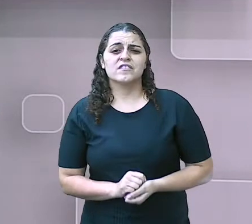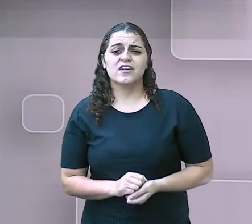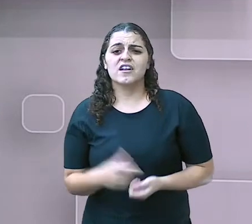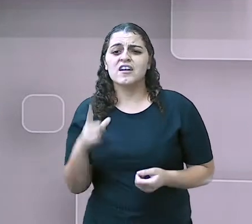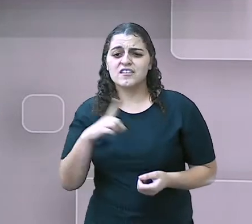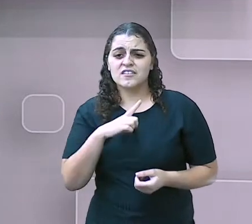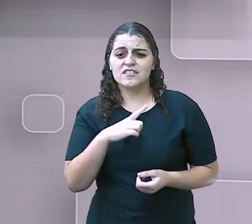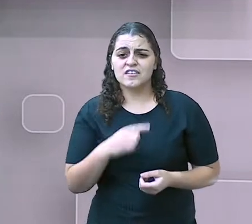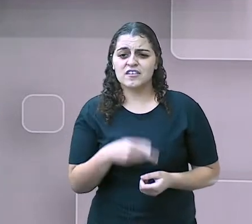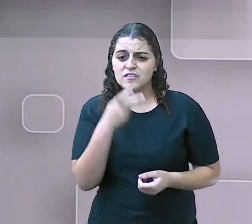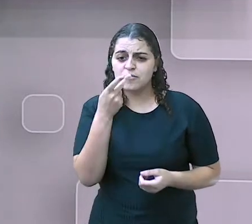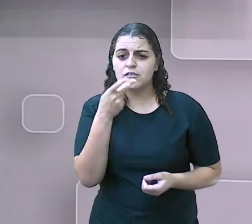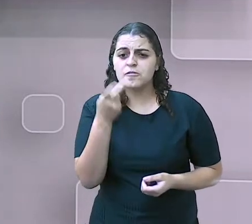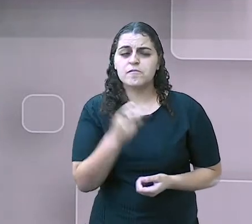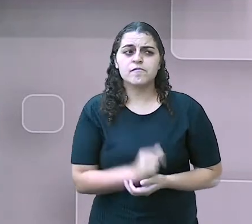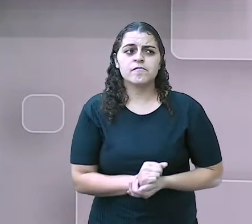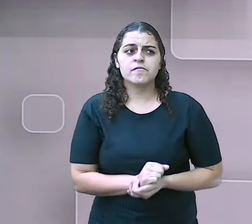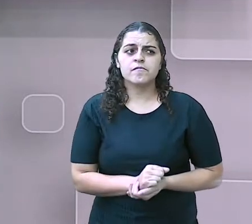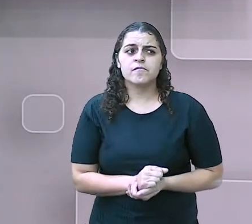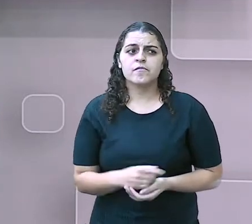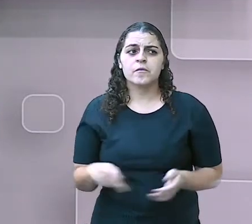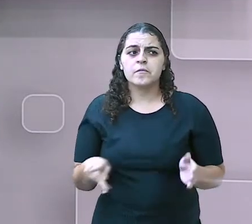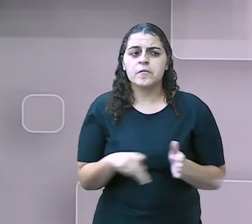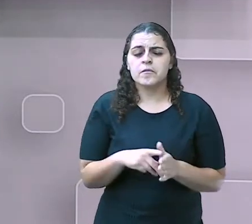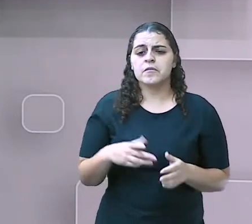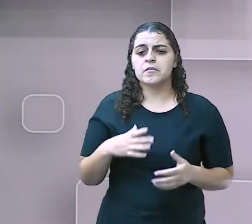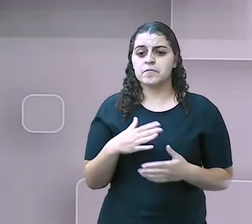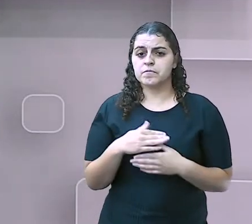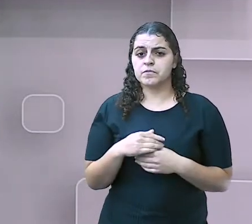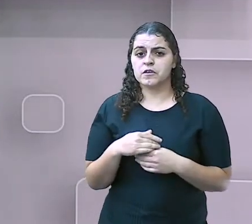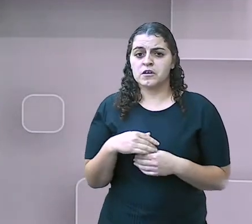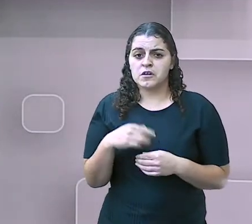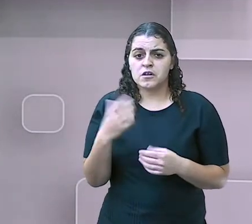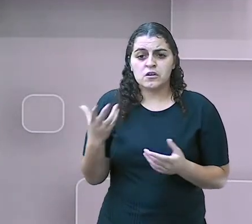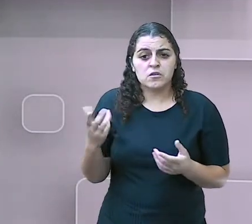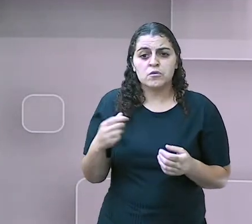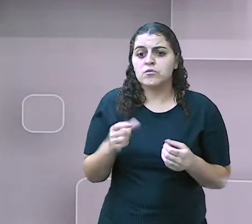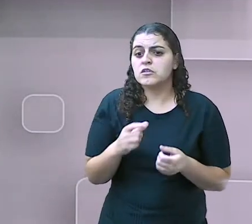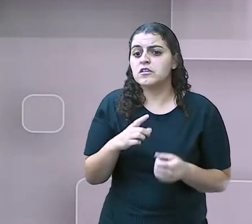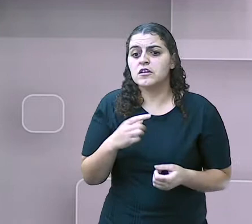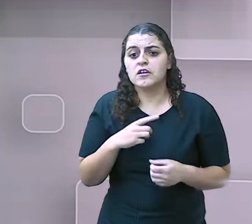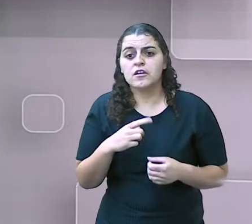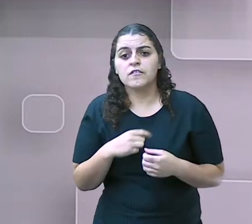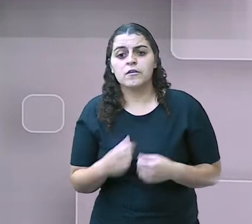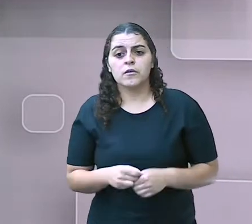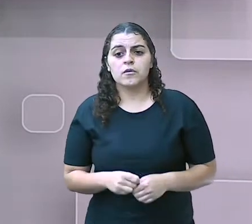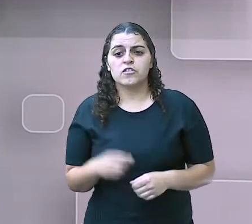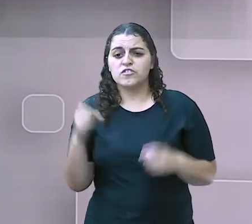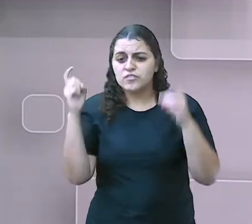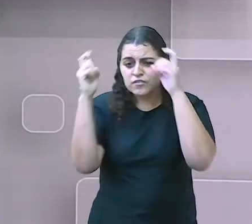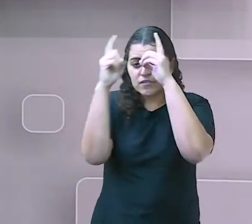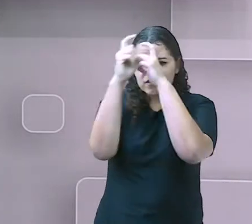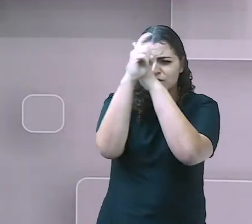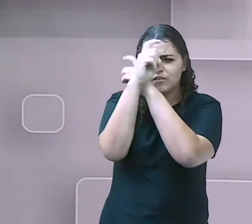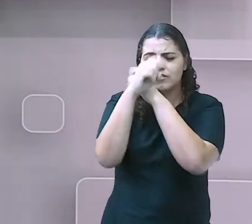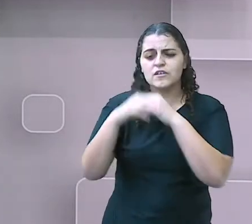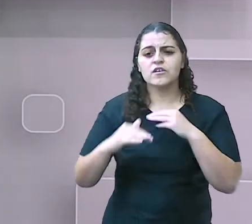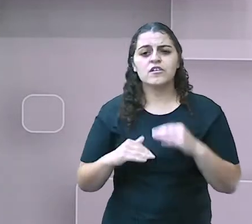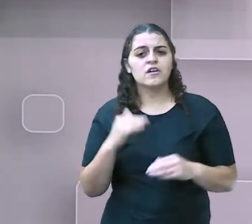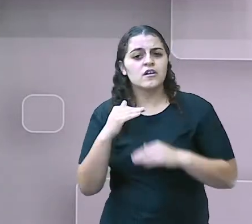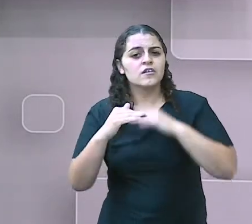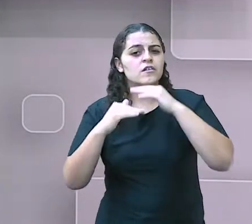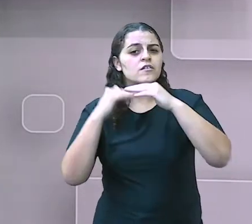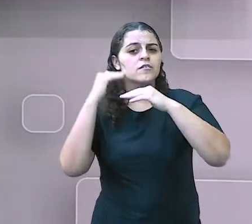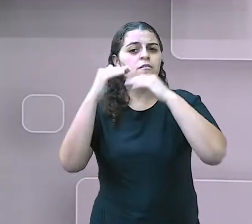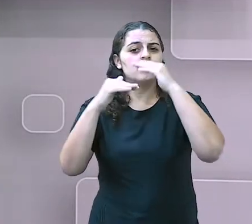têm essa fala, Essa linguagem preservada e elas não tiveram nenhum tipo de dificuldade no processo de